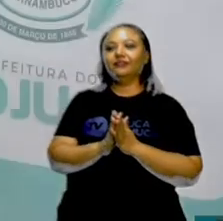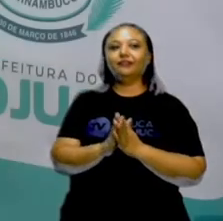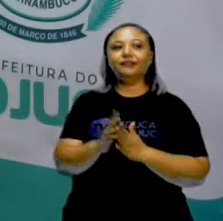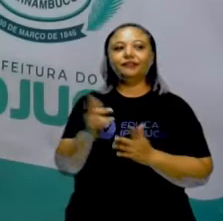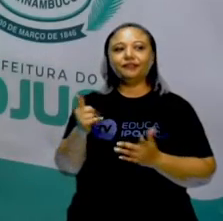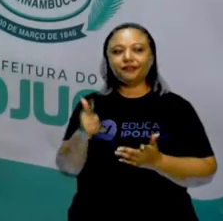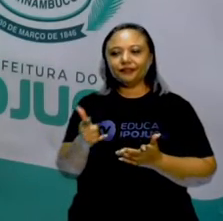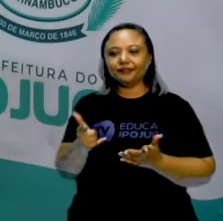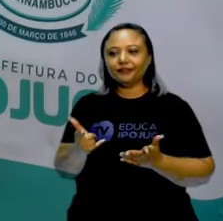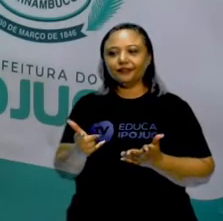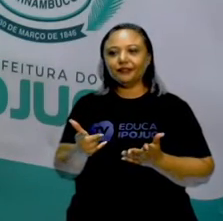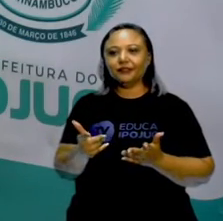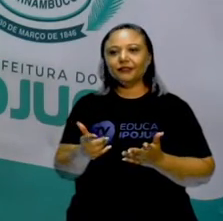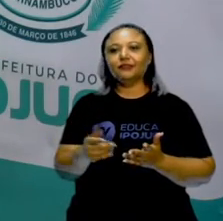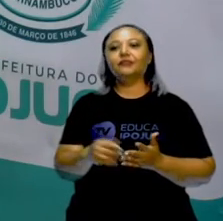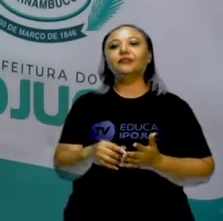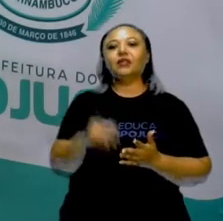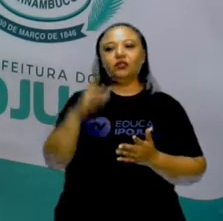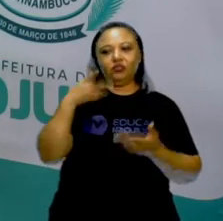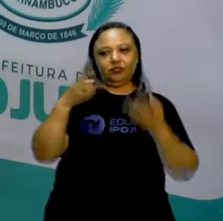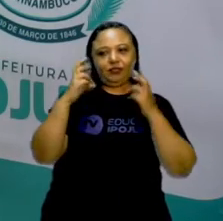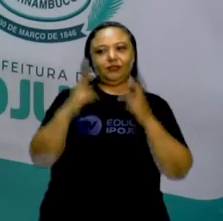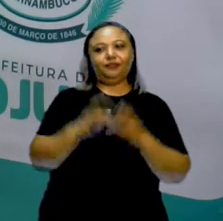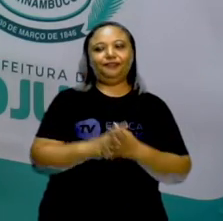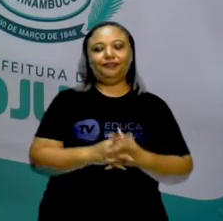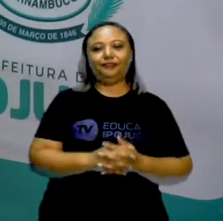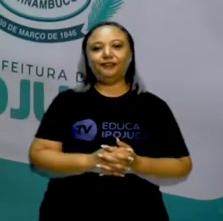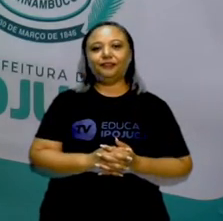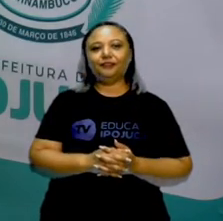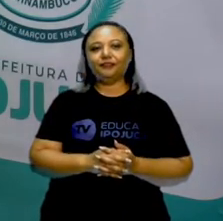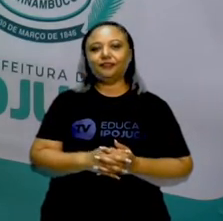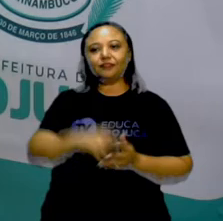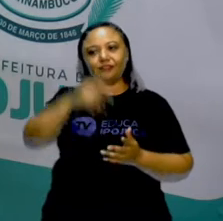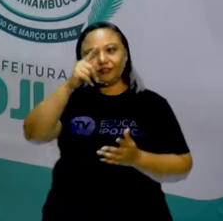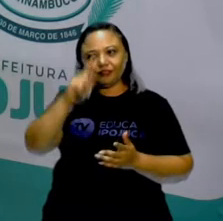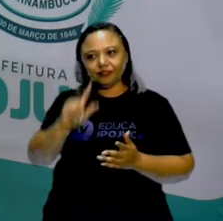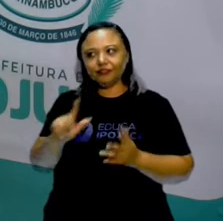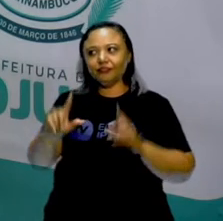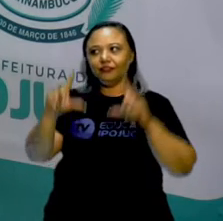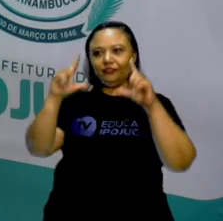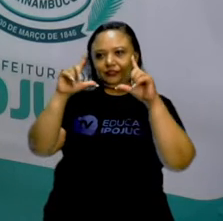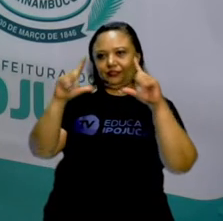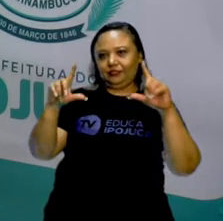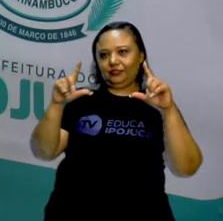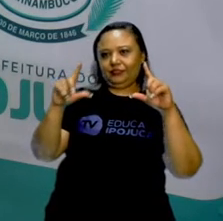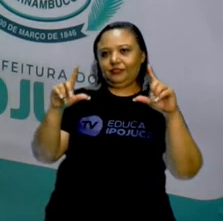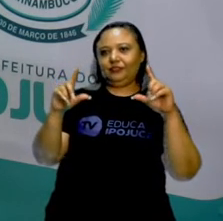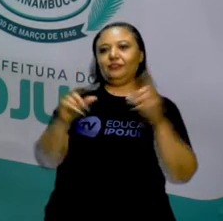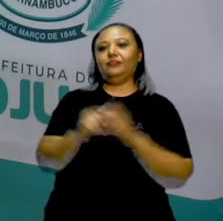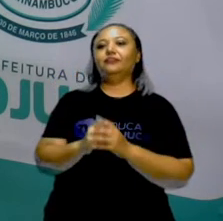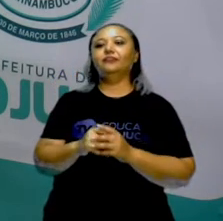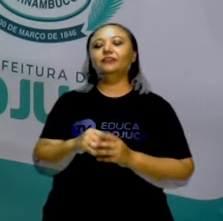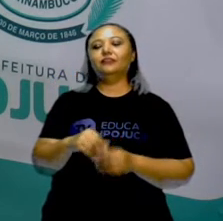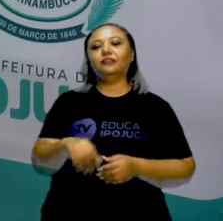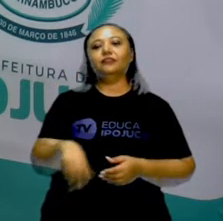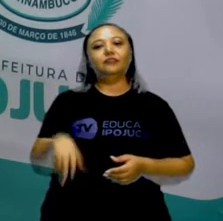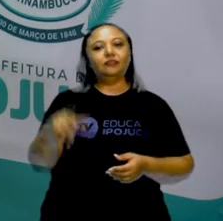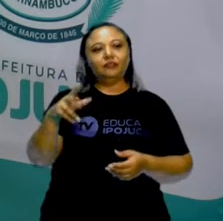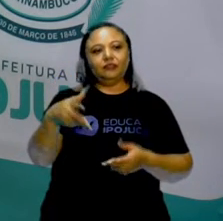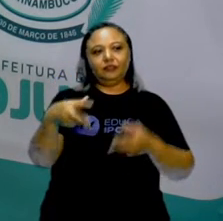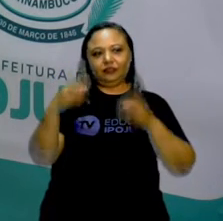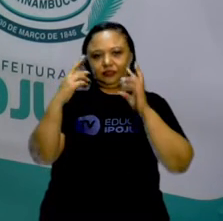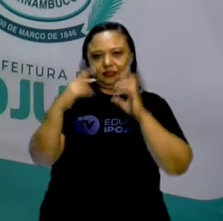tá bom? Mas aqui a gente já percebe. Então vou ver um outro quadro agora, sem dar muita dica, eu quero ver se vocês também